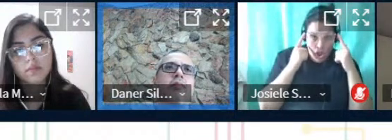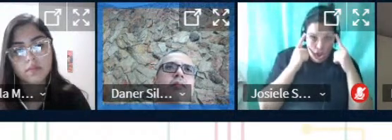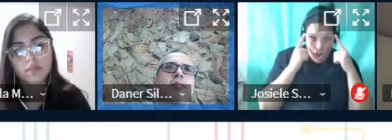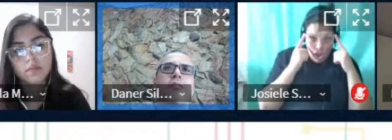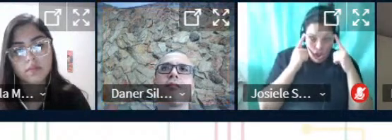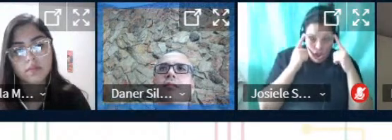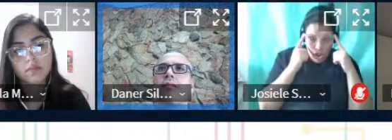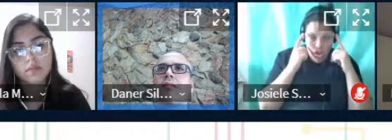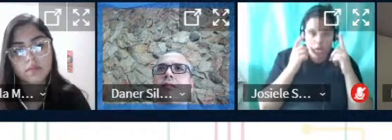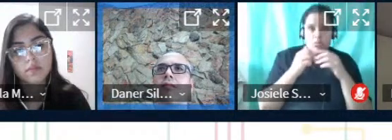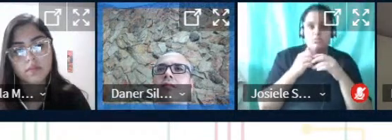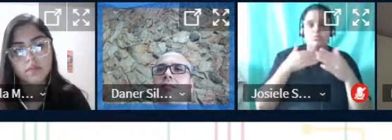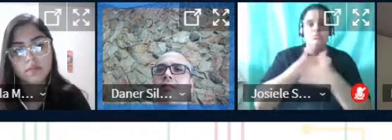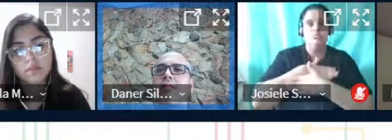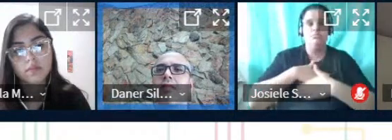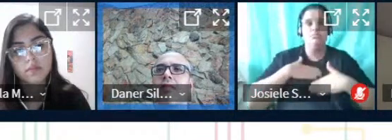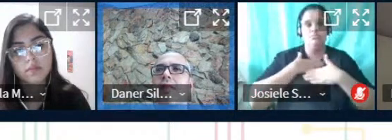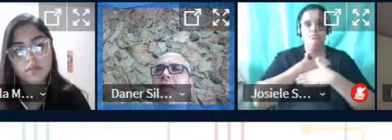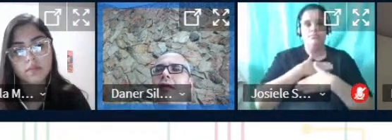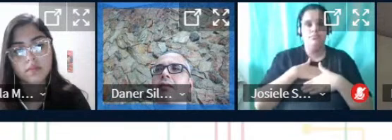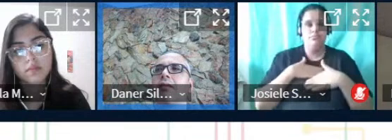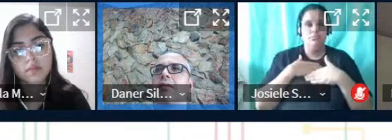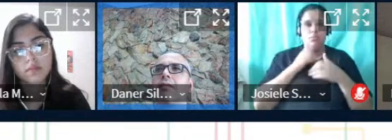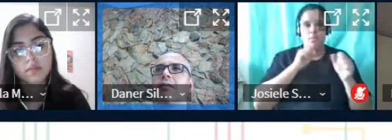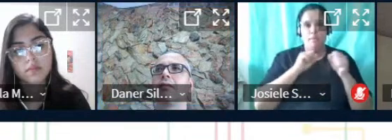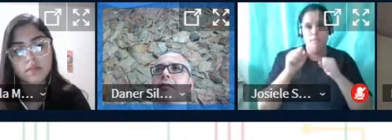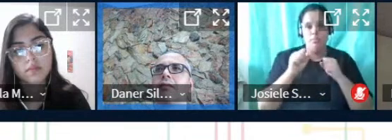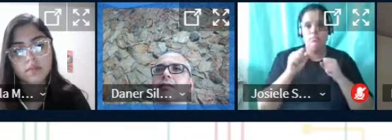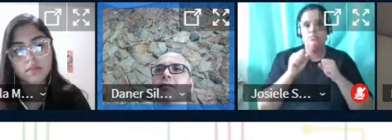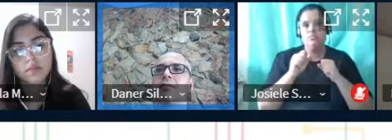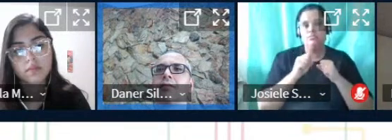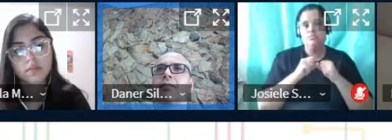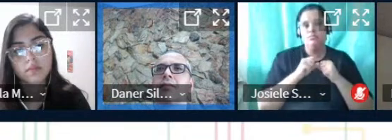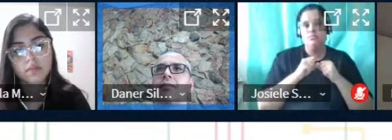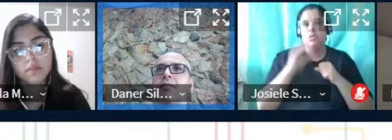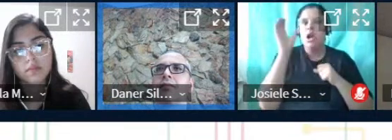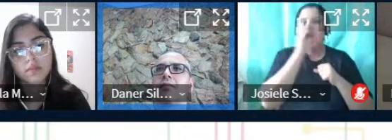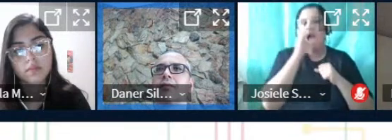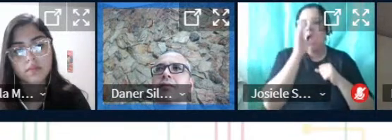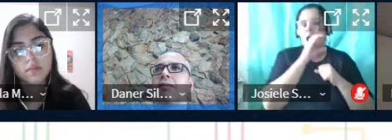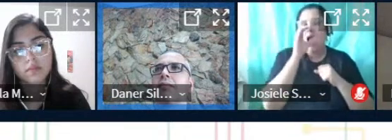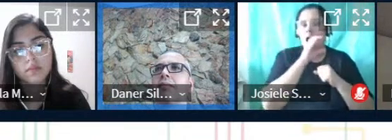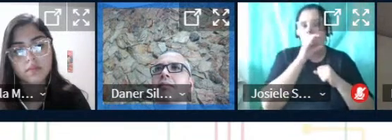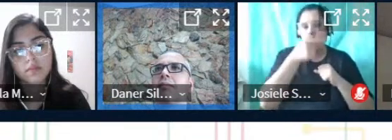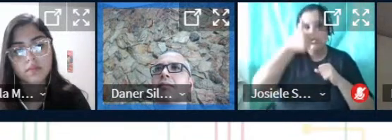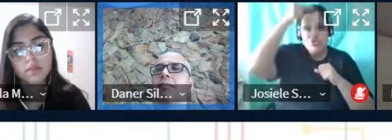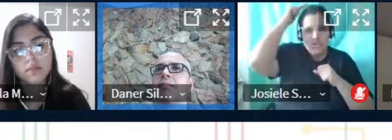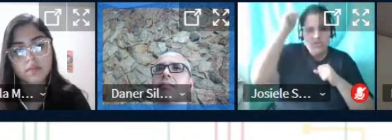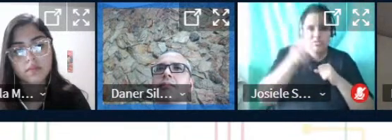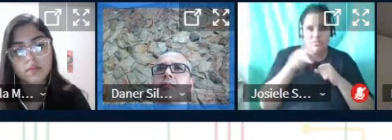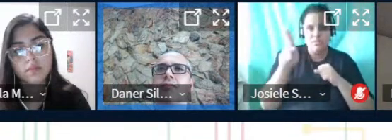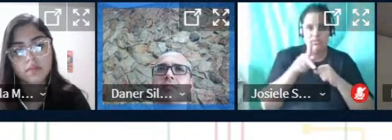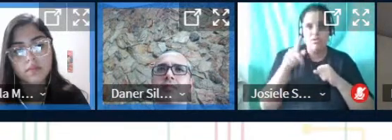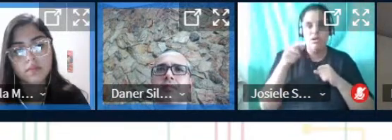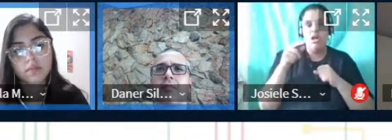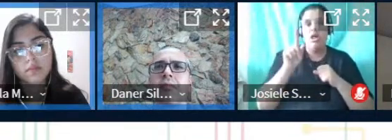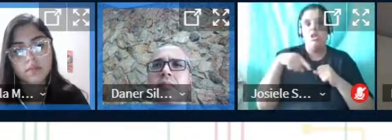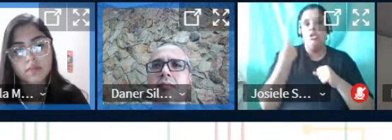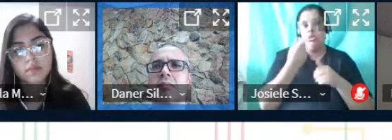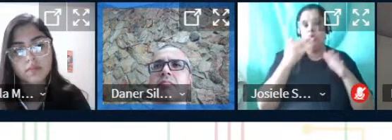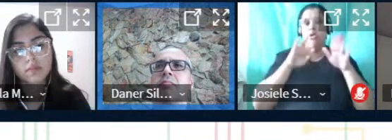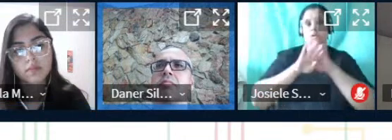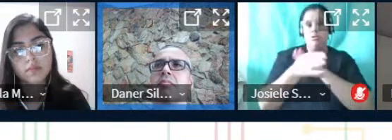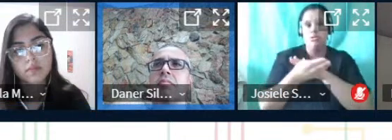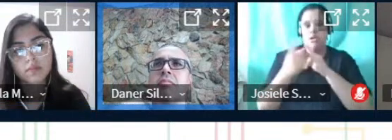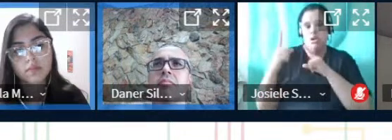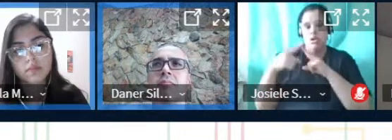Jefferson será um prazer tá bem rapidamente para não tomar muito mas eu acho que nós estamos adaptando a esse tipo de